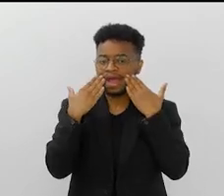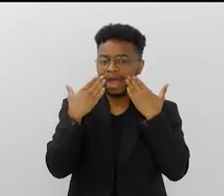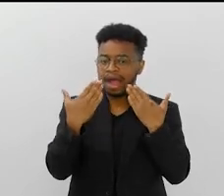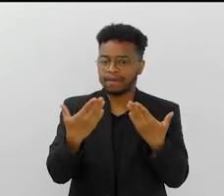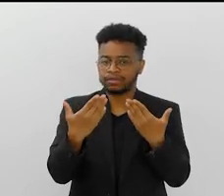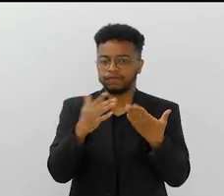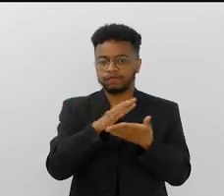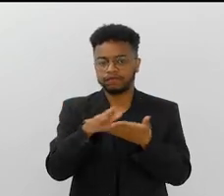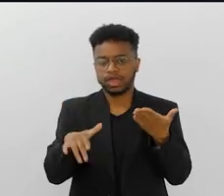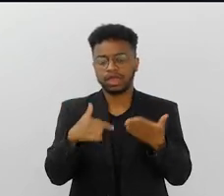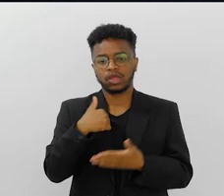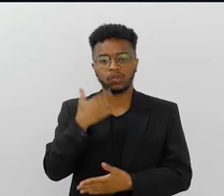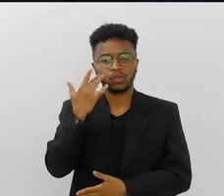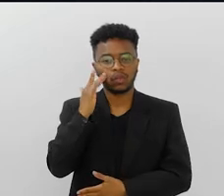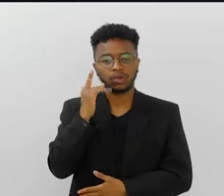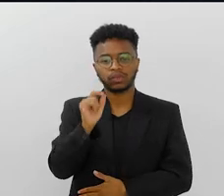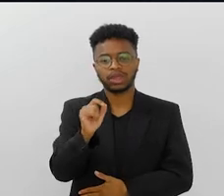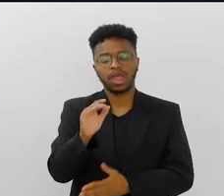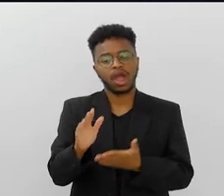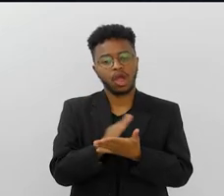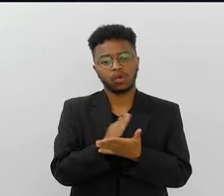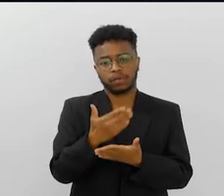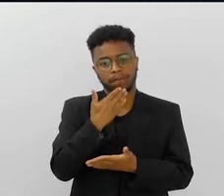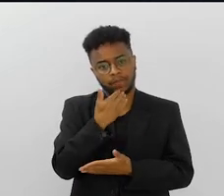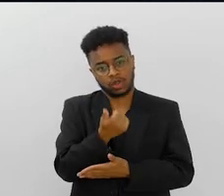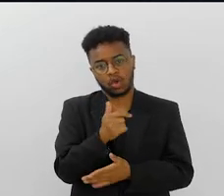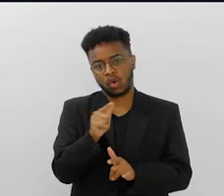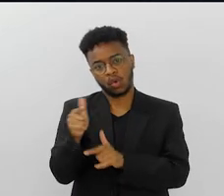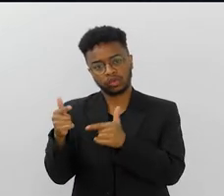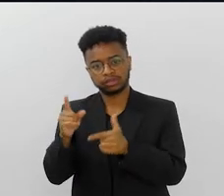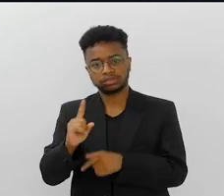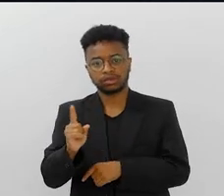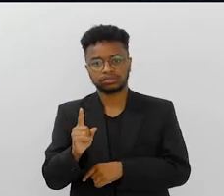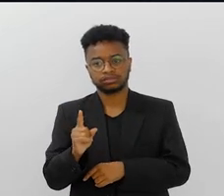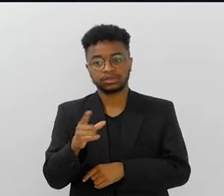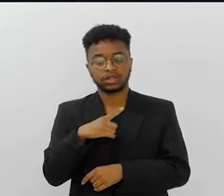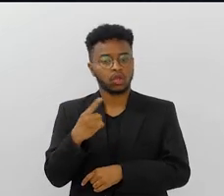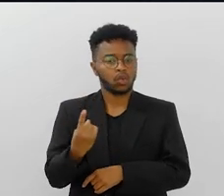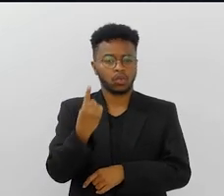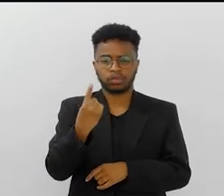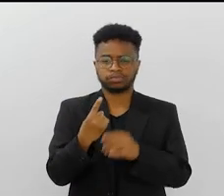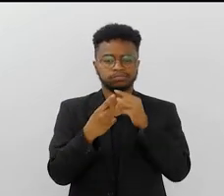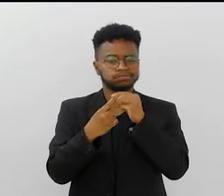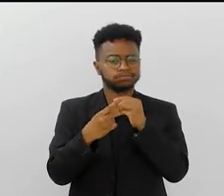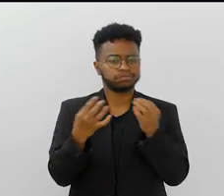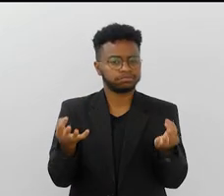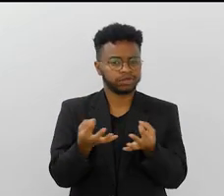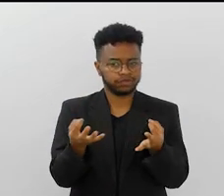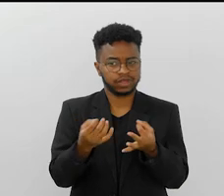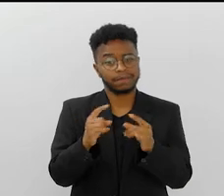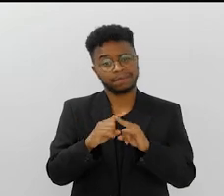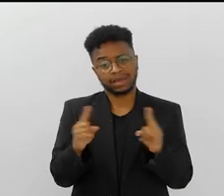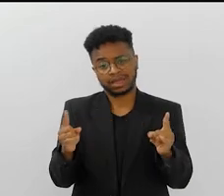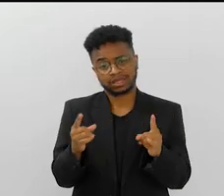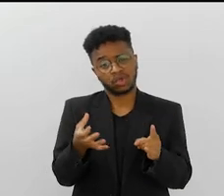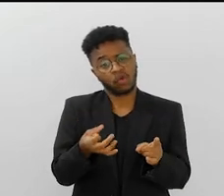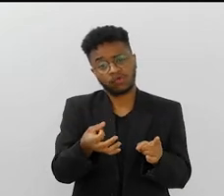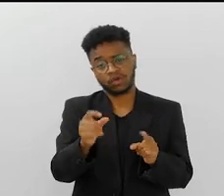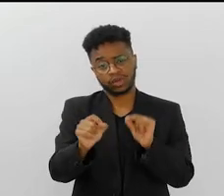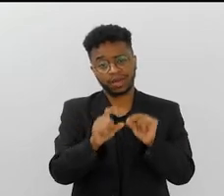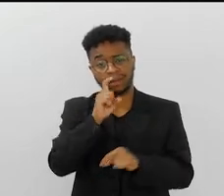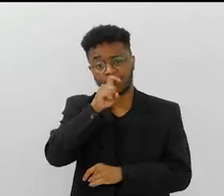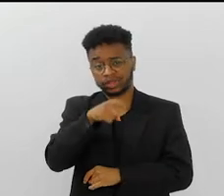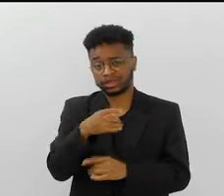ou seja, as apresentações, eu acho que umas foram melhores do que outras. uma foi melhor que todas as outras, mas que foi uma certa